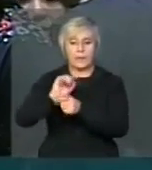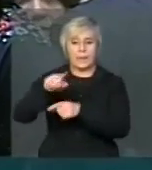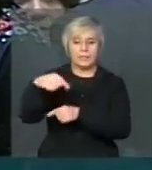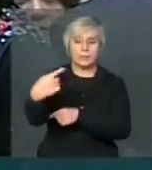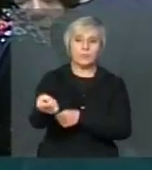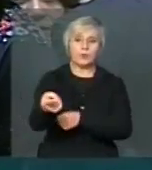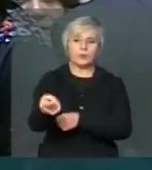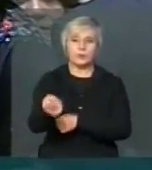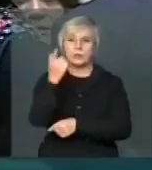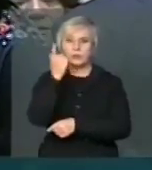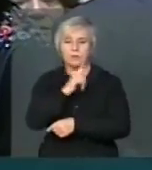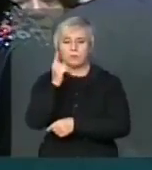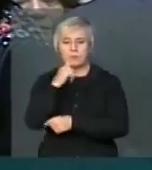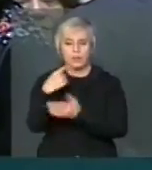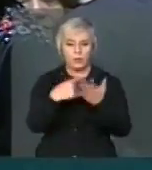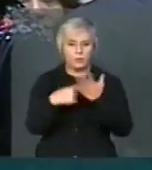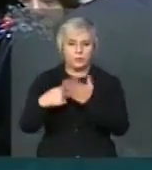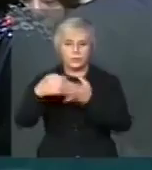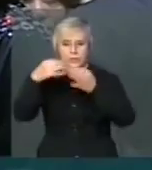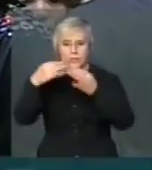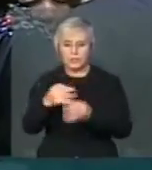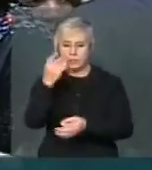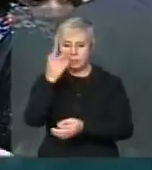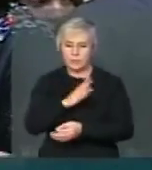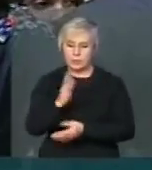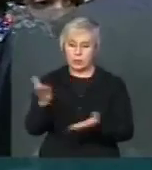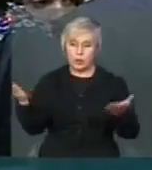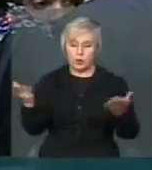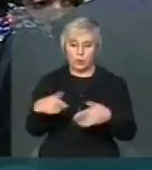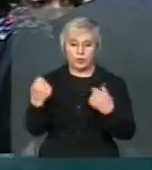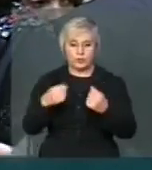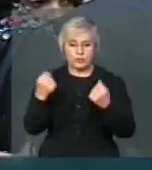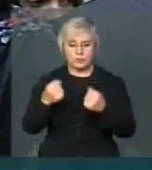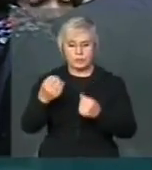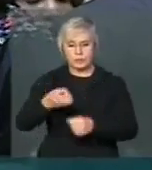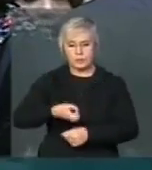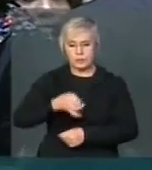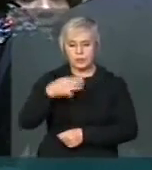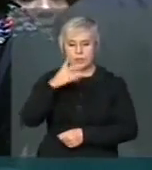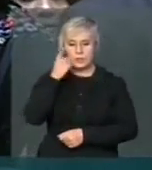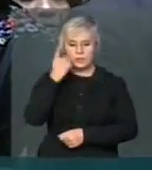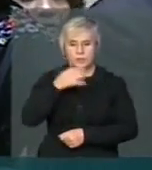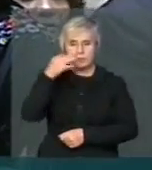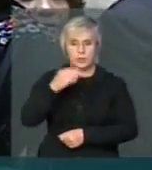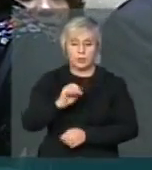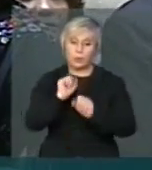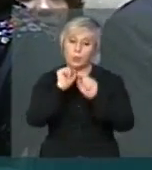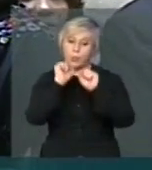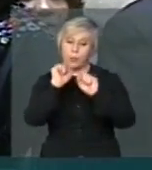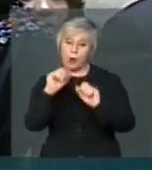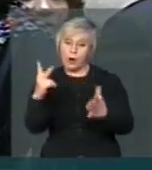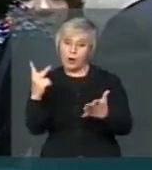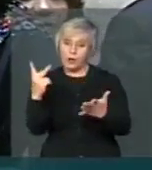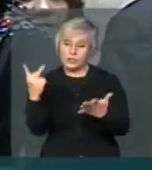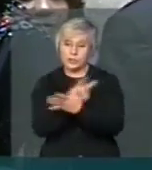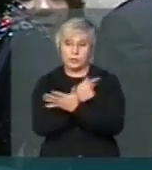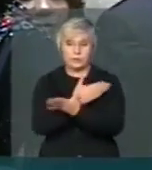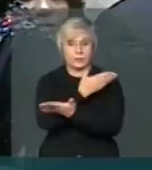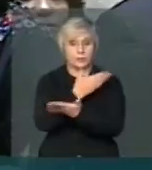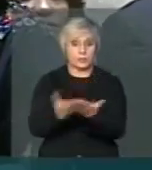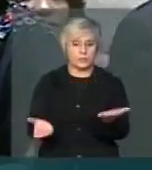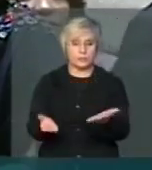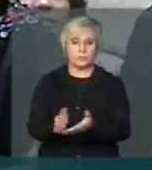para a gente ter uma construção sem riscos. Porque hoje nós temos que ter coro qualificado e podemos com o risco de perder, porque é uma emenda constitucional.